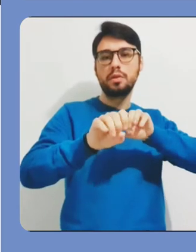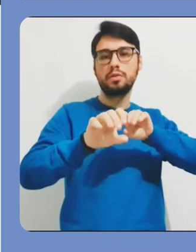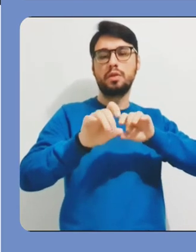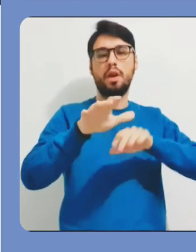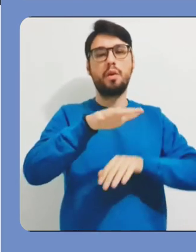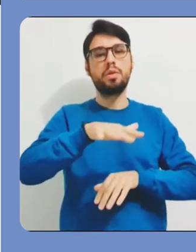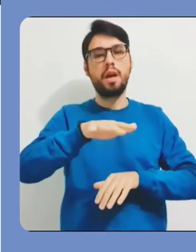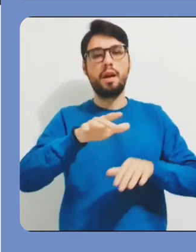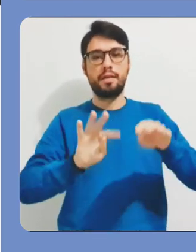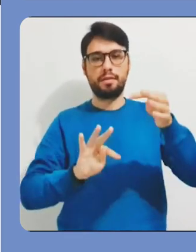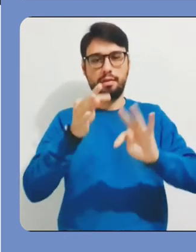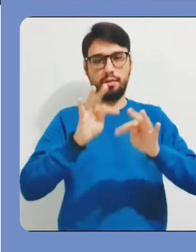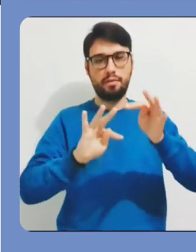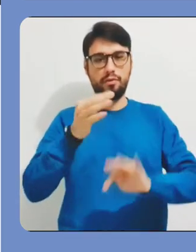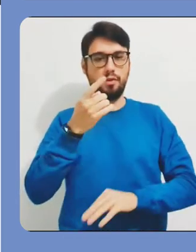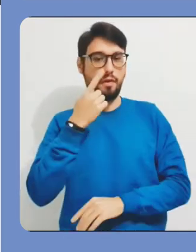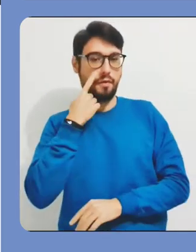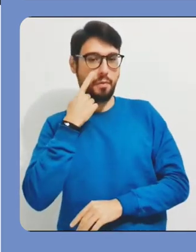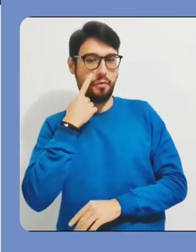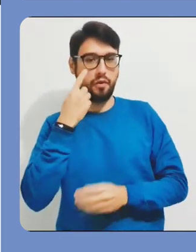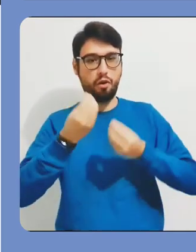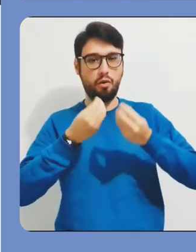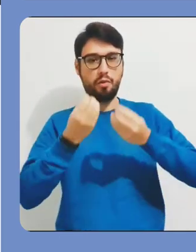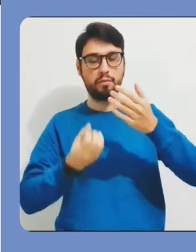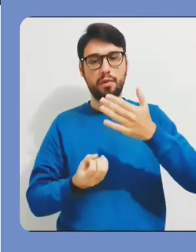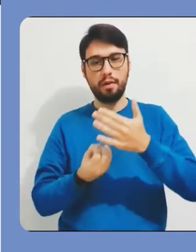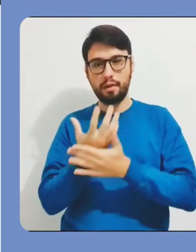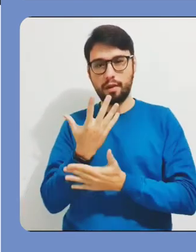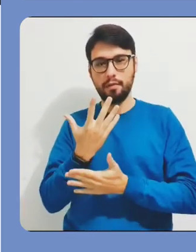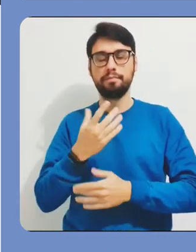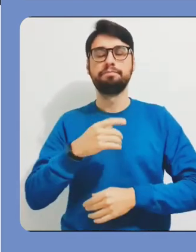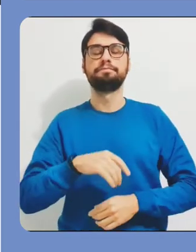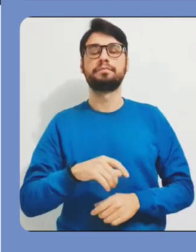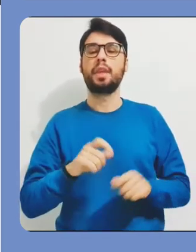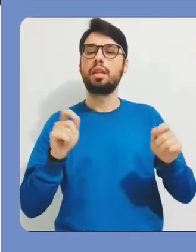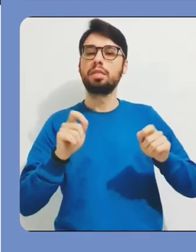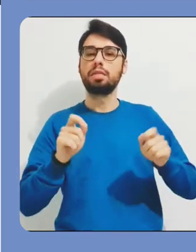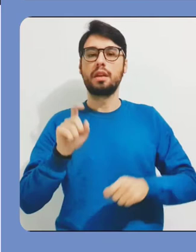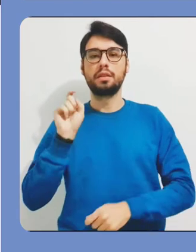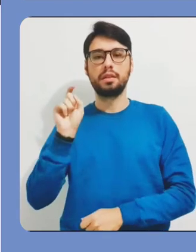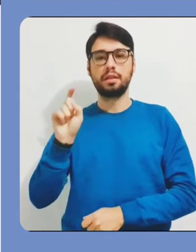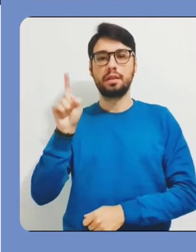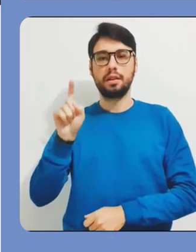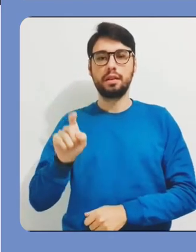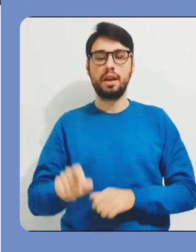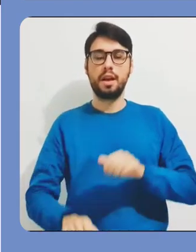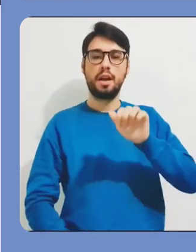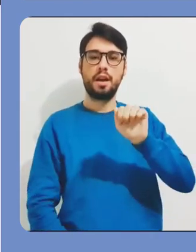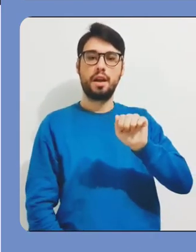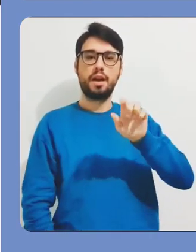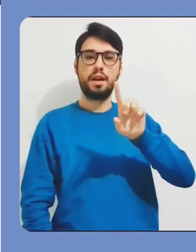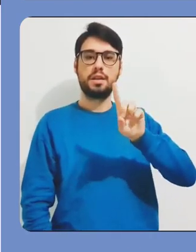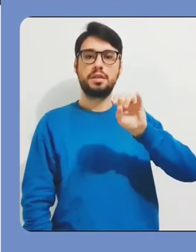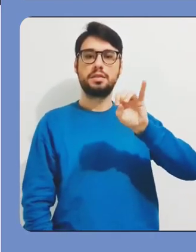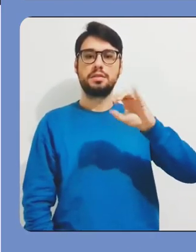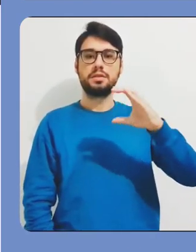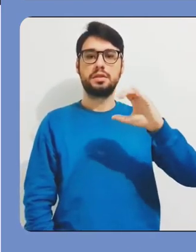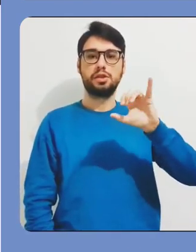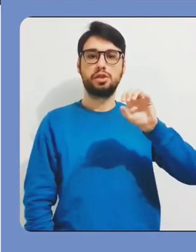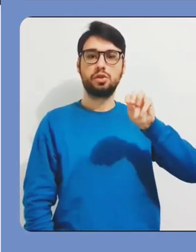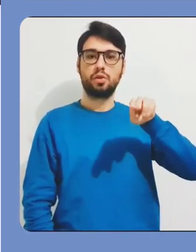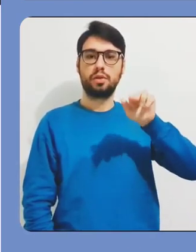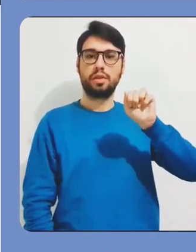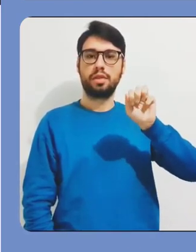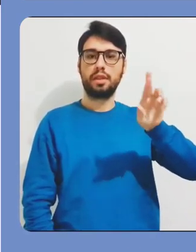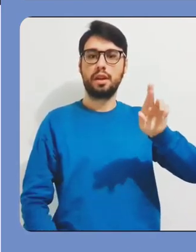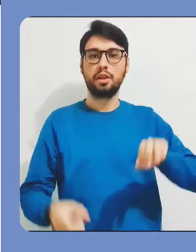ferramentas educacionais envolvendo questões de tecnologia. Então para criar essa nova página, a